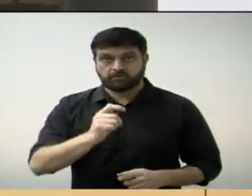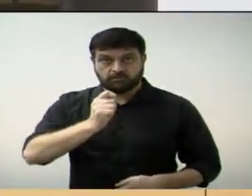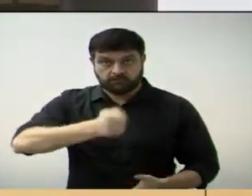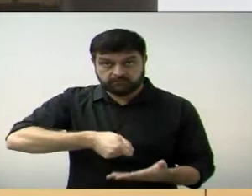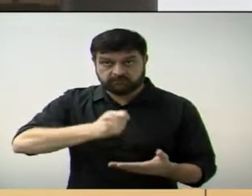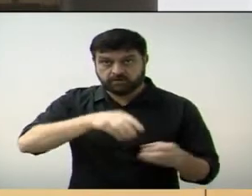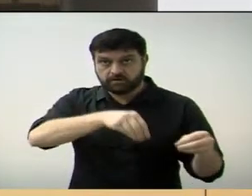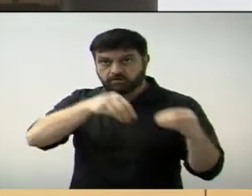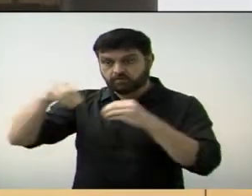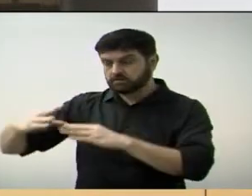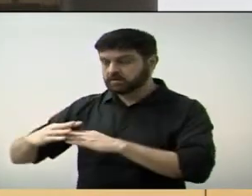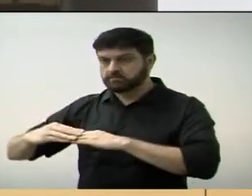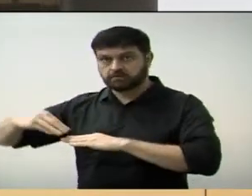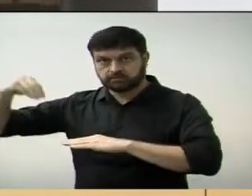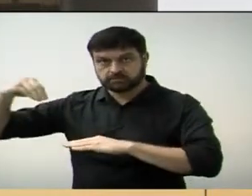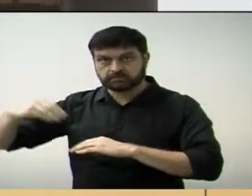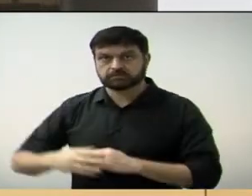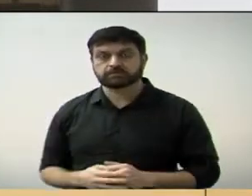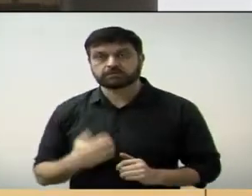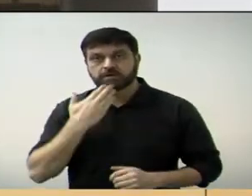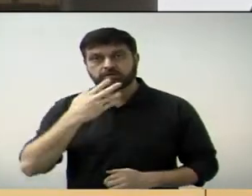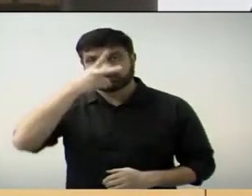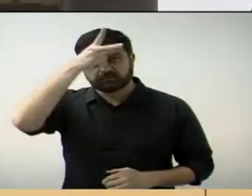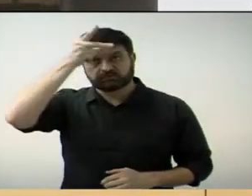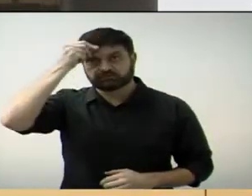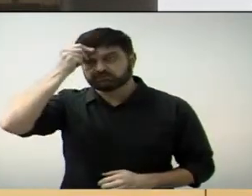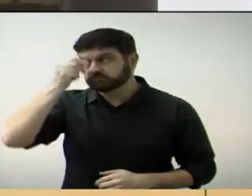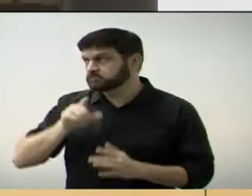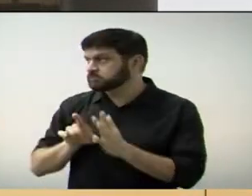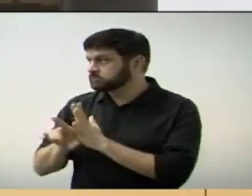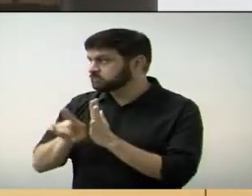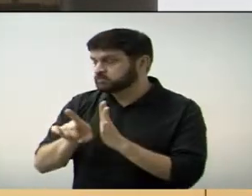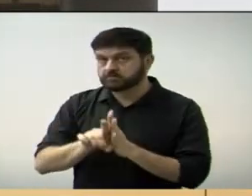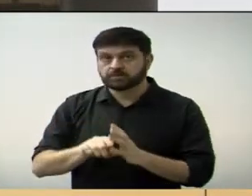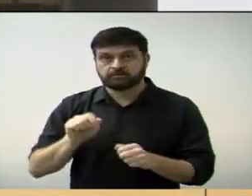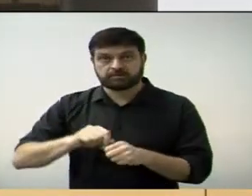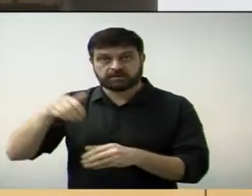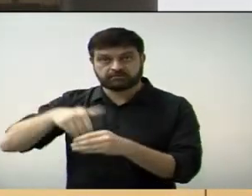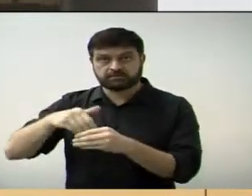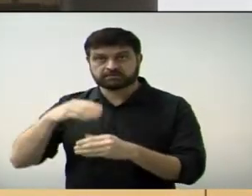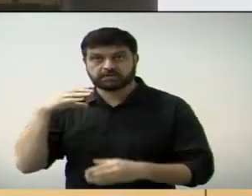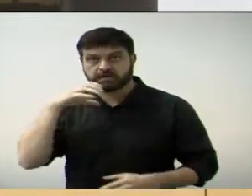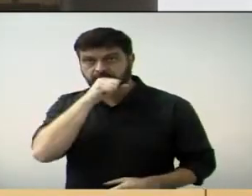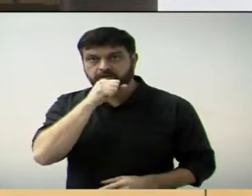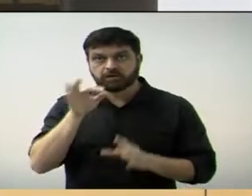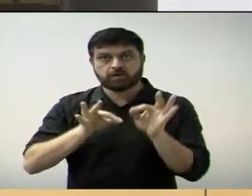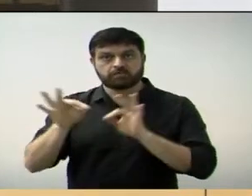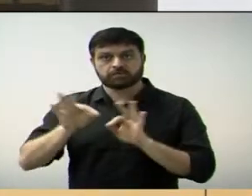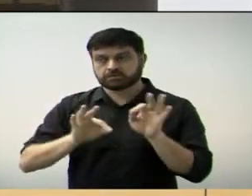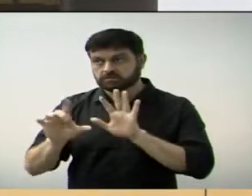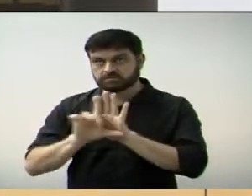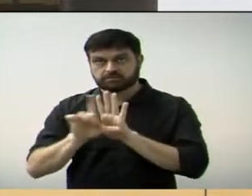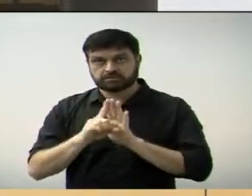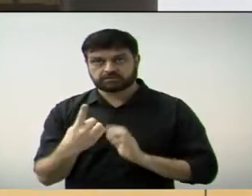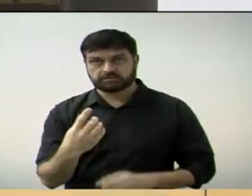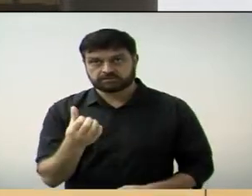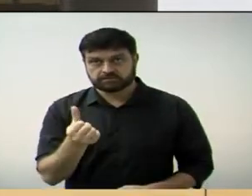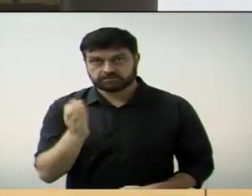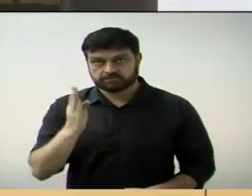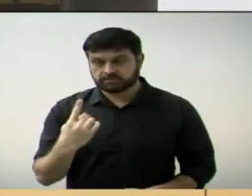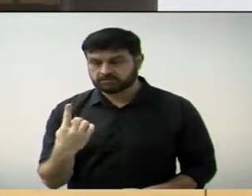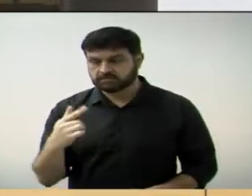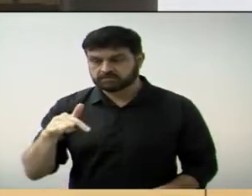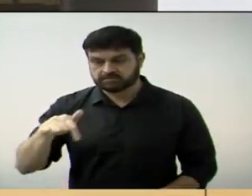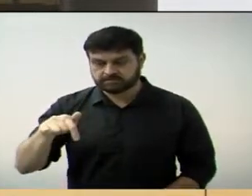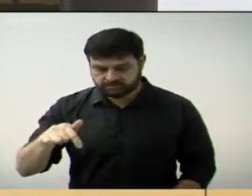discussão, a solicitação do Executivo para a tramitação em regime de urgência do Projeto de Lei 16-17.